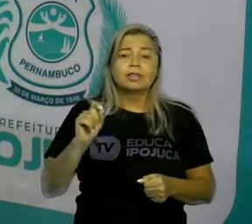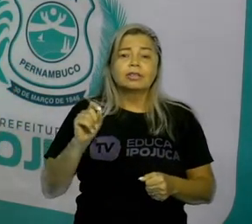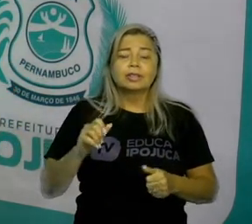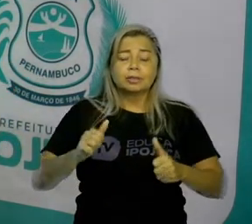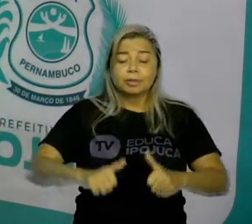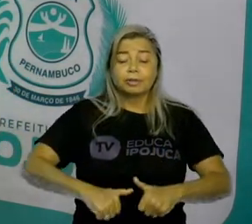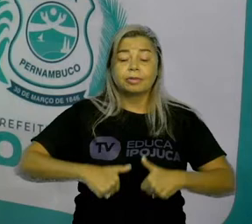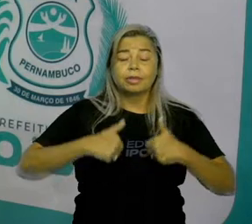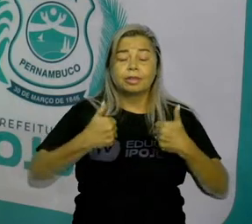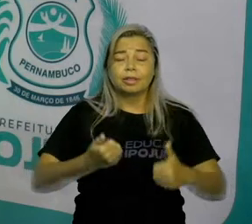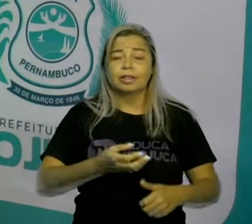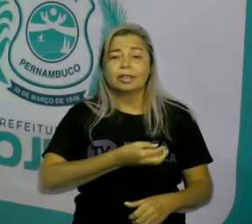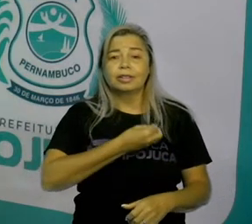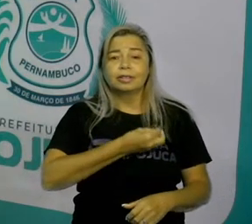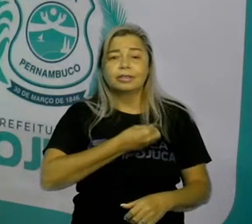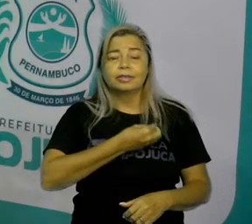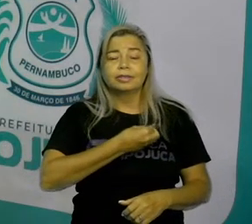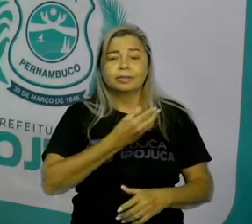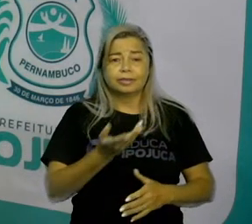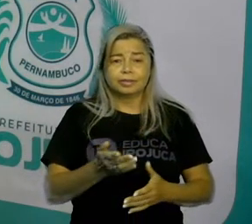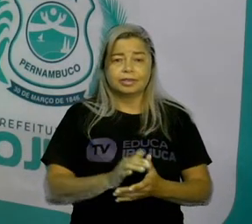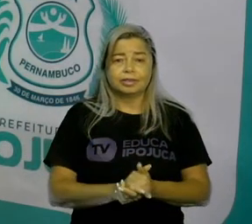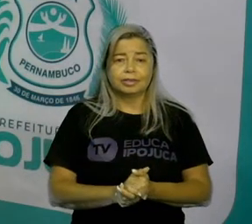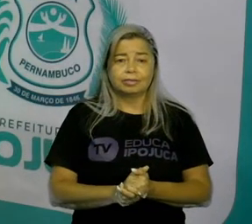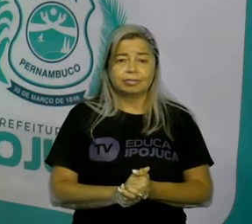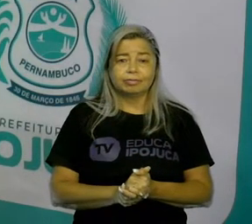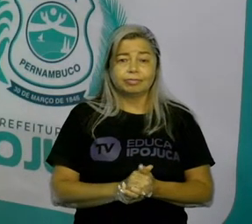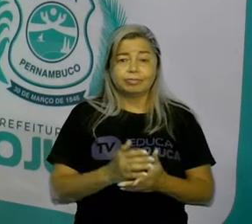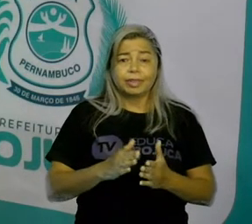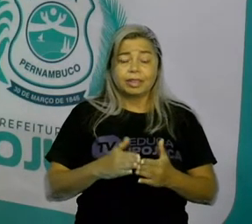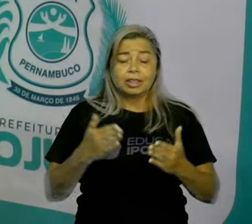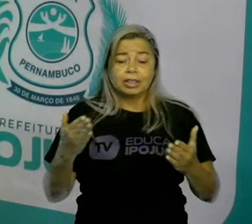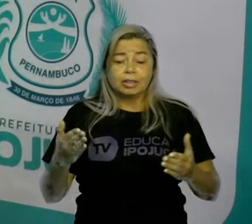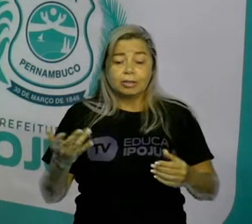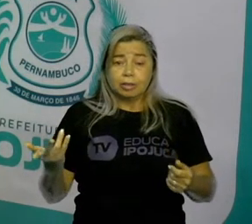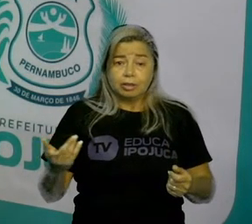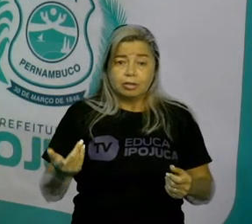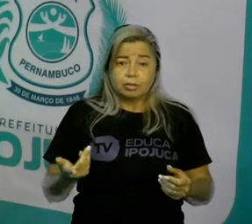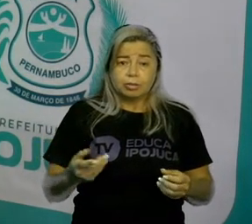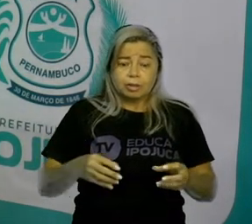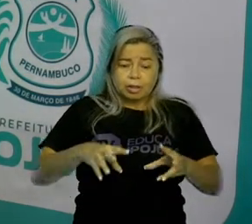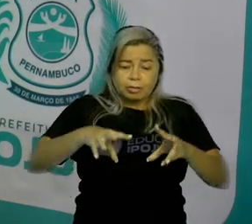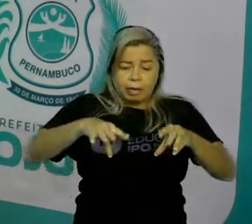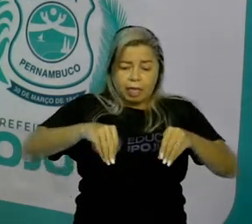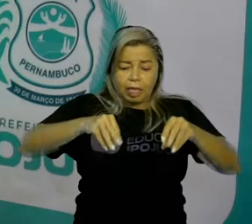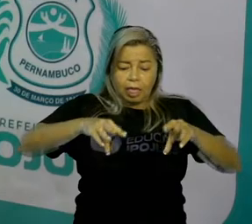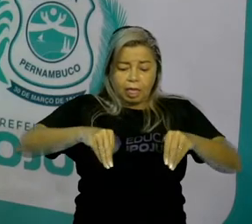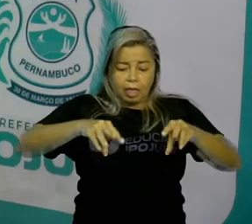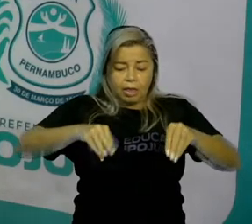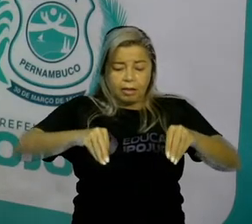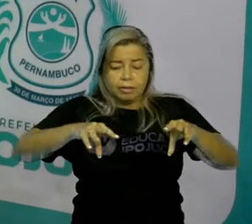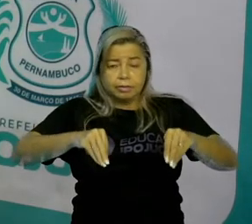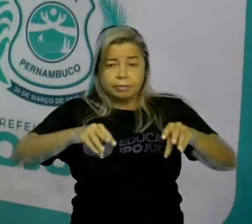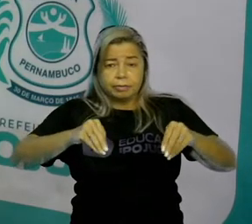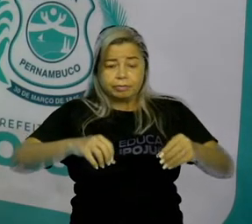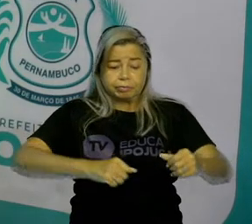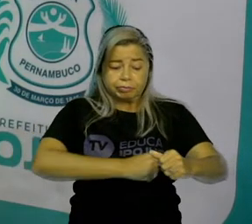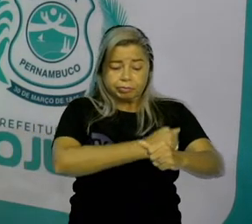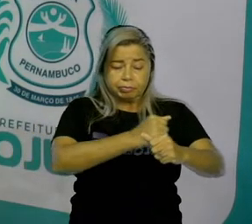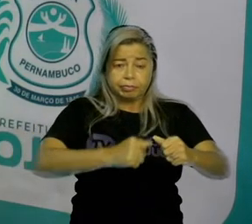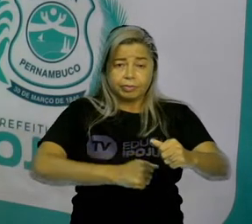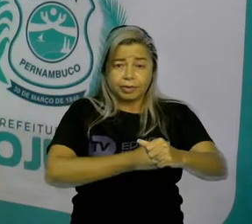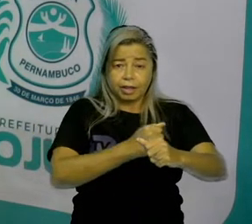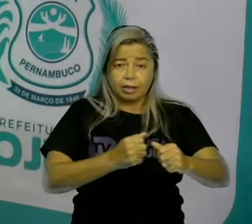Aí eles começaram com esse domínio, cozinhar o barro, para fazer as panelas, armazenar